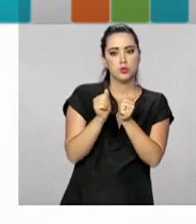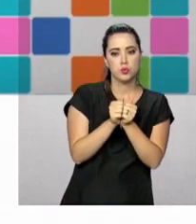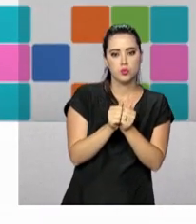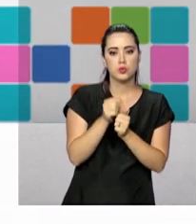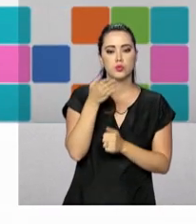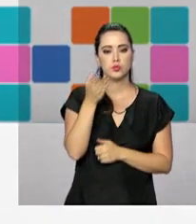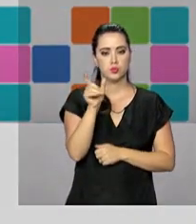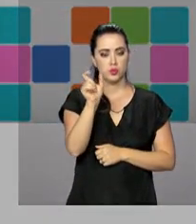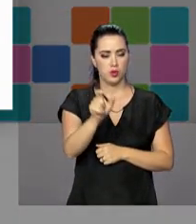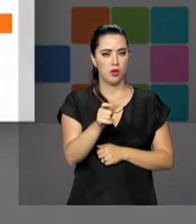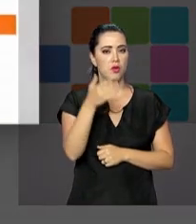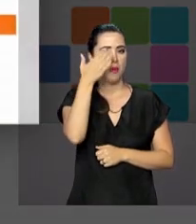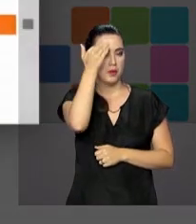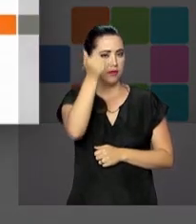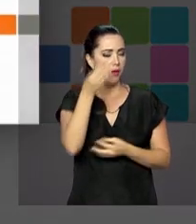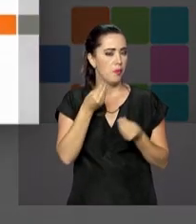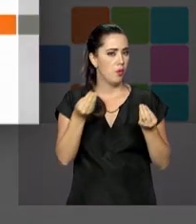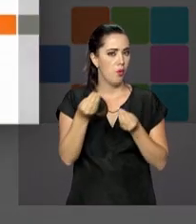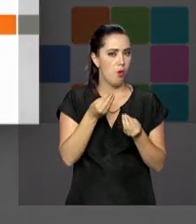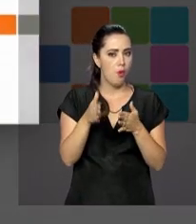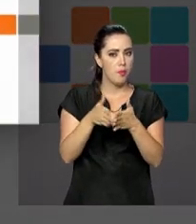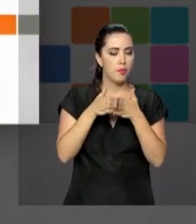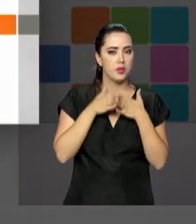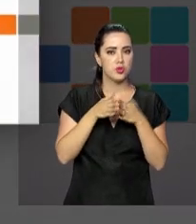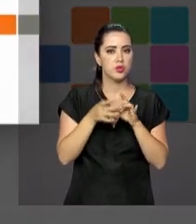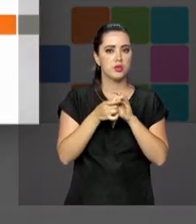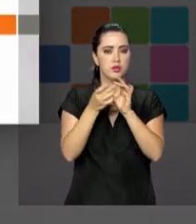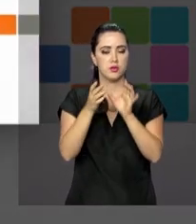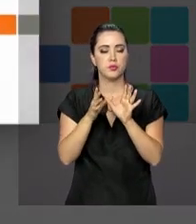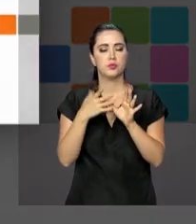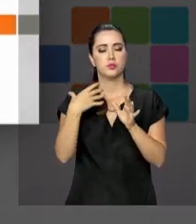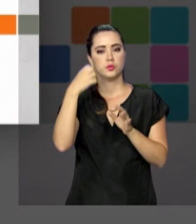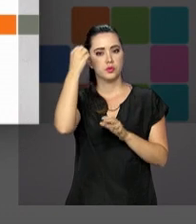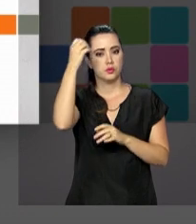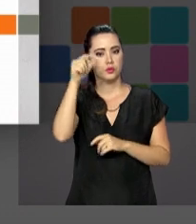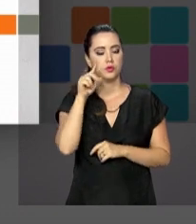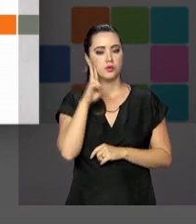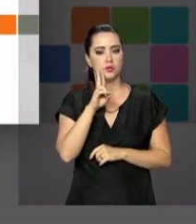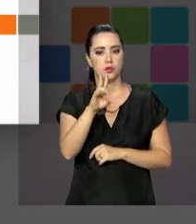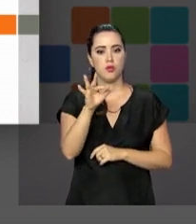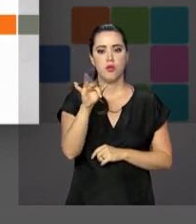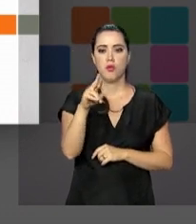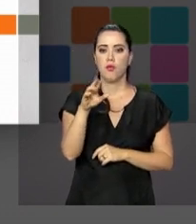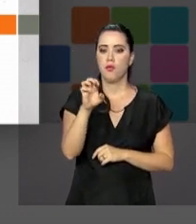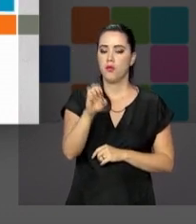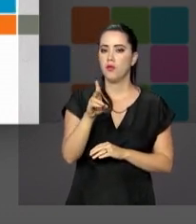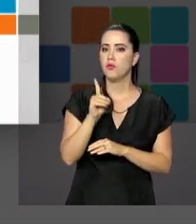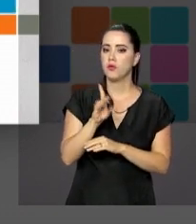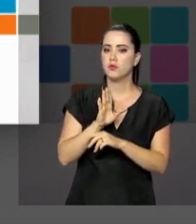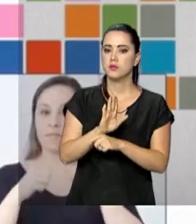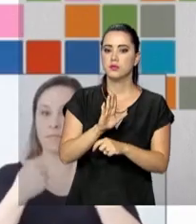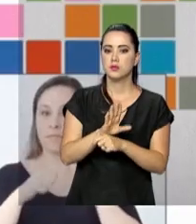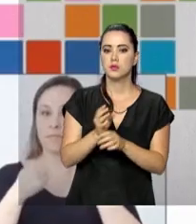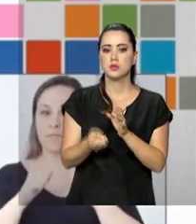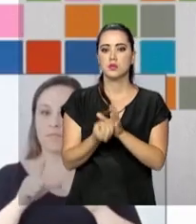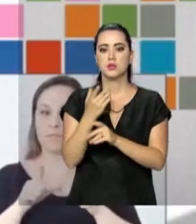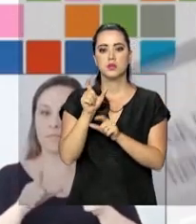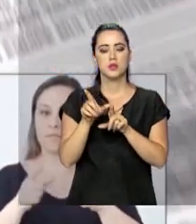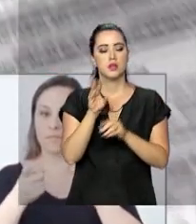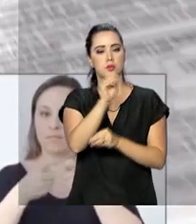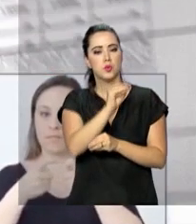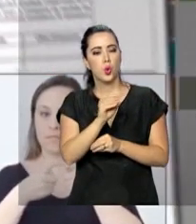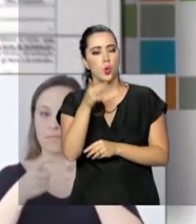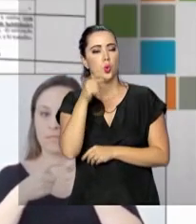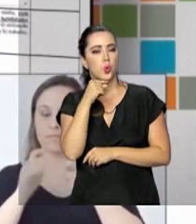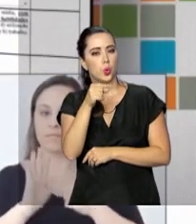gratuita. E para quem não sabe como pedir o PASSE LIVRE pela internet, o Fred pode ajudar. O personagem foi criado para tirar